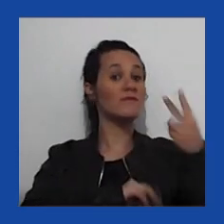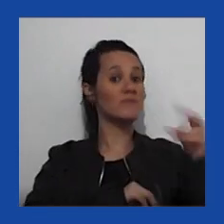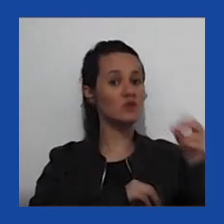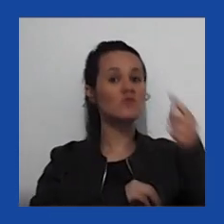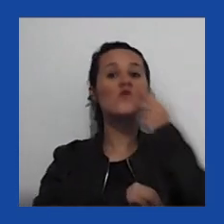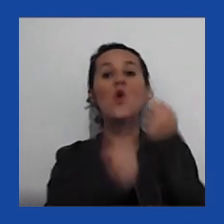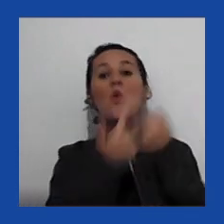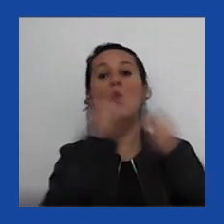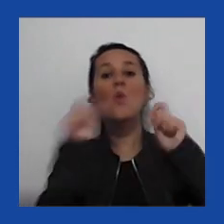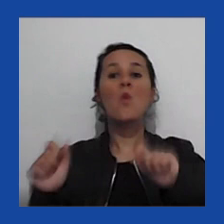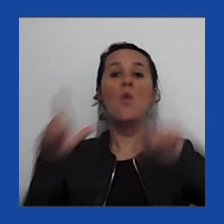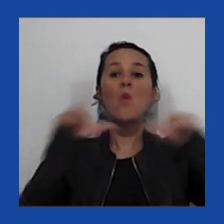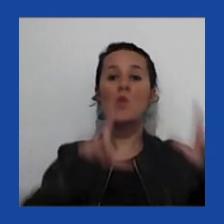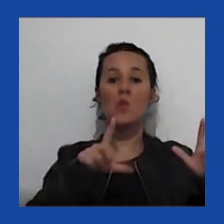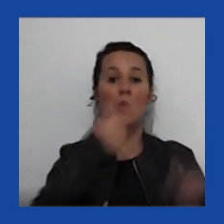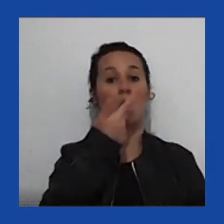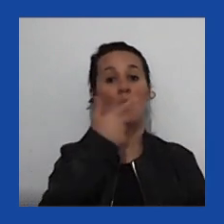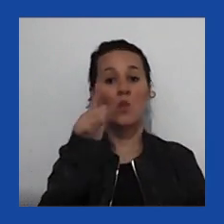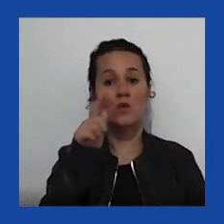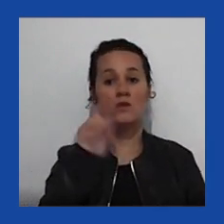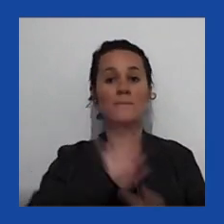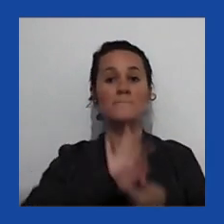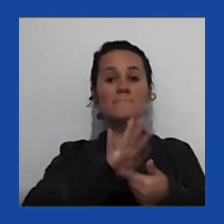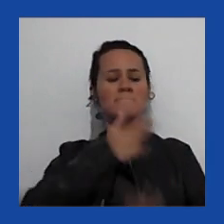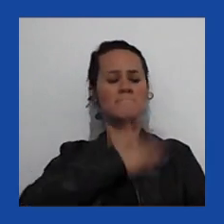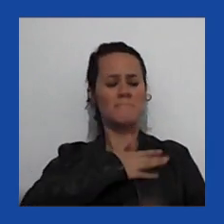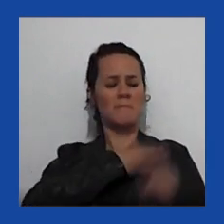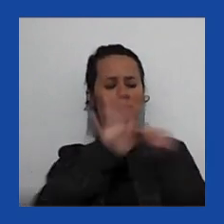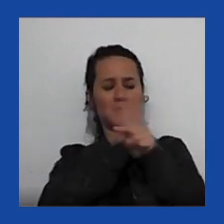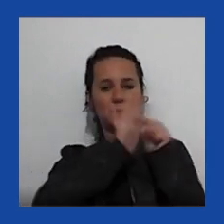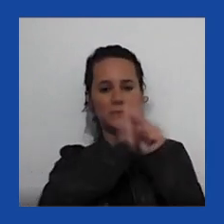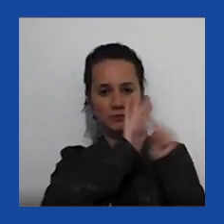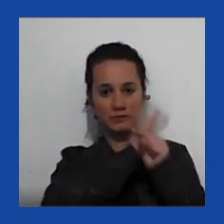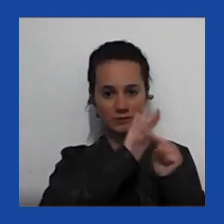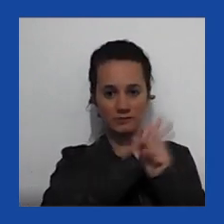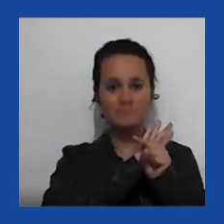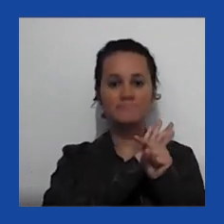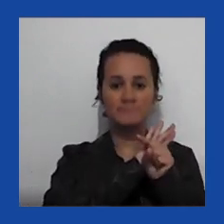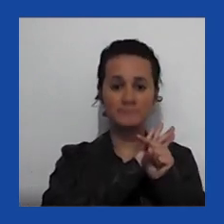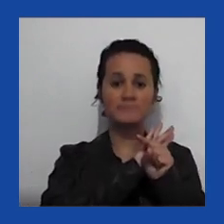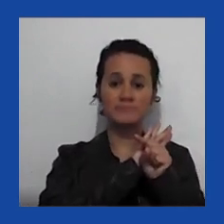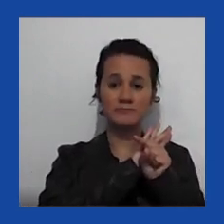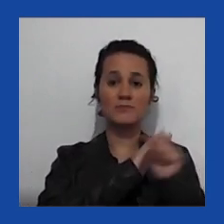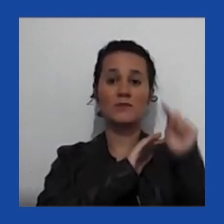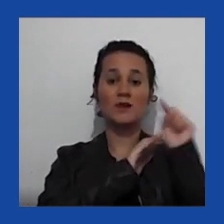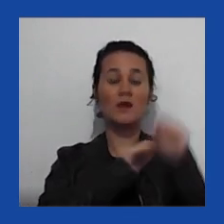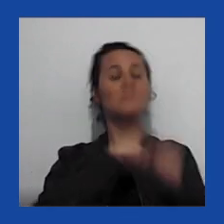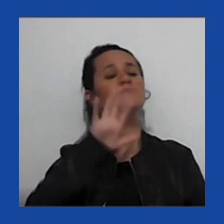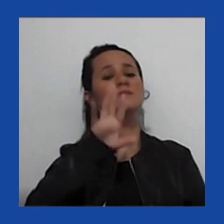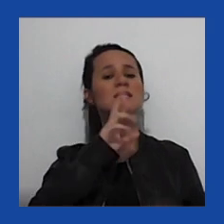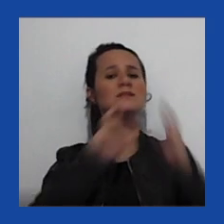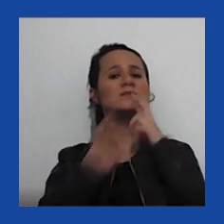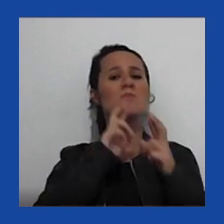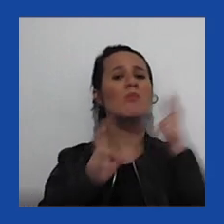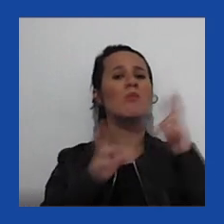mostra minhas perguntas e as respostas, para